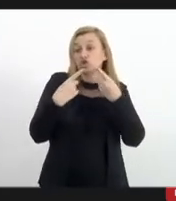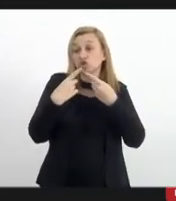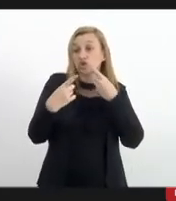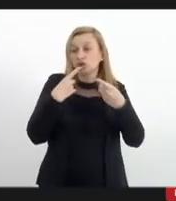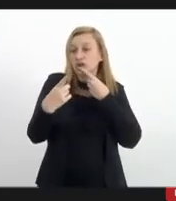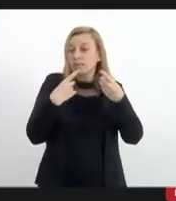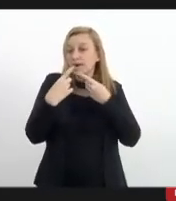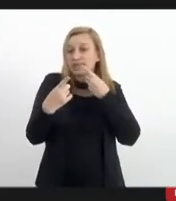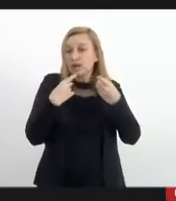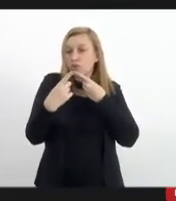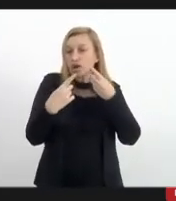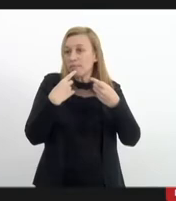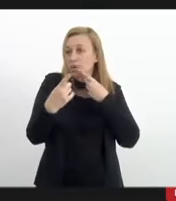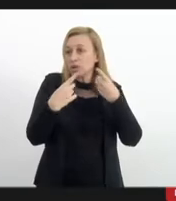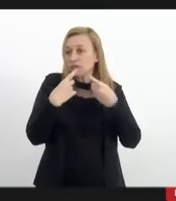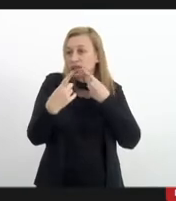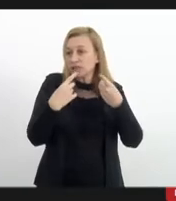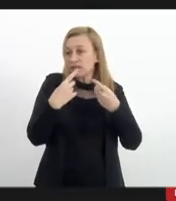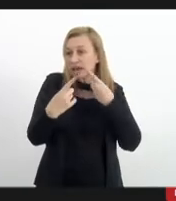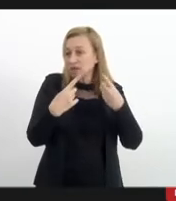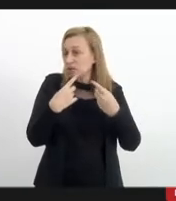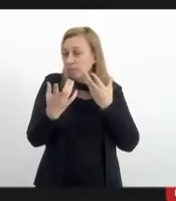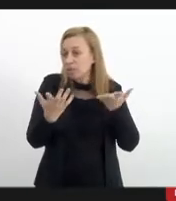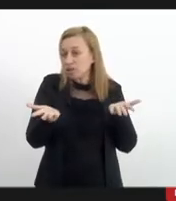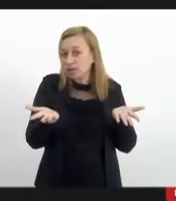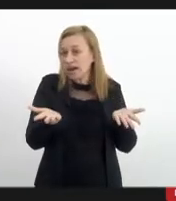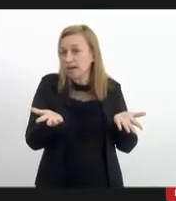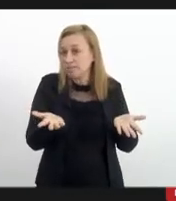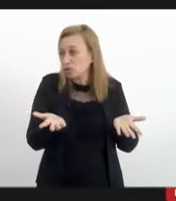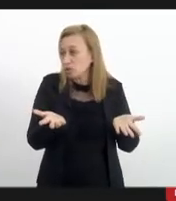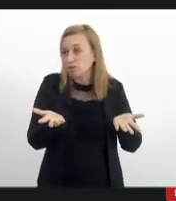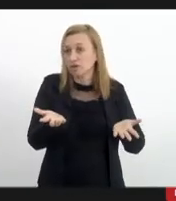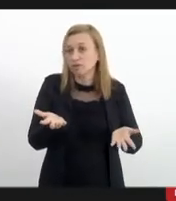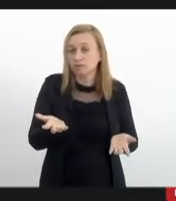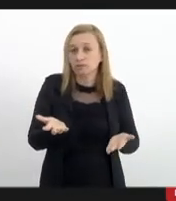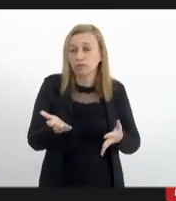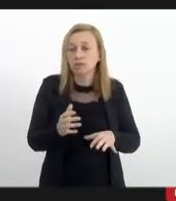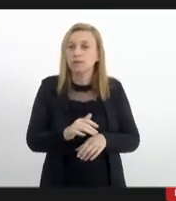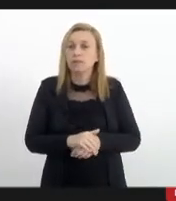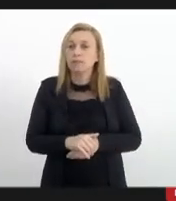irei lhe convencer de algumas coisas, e em sentido contrário eu também não serei convencido.